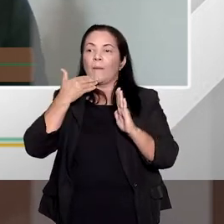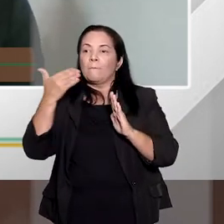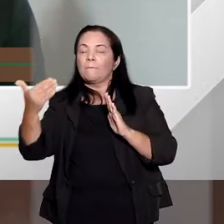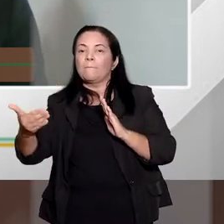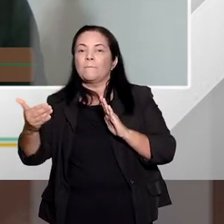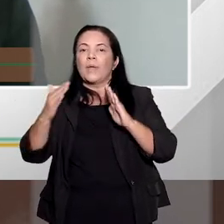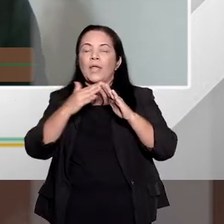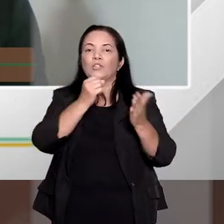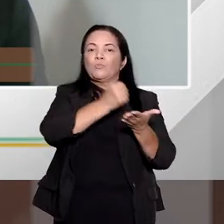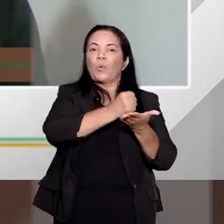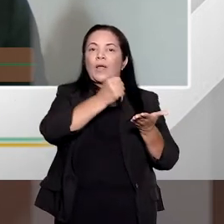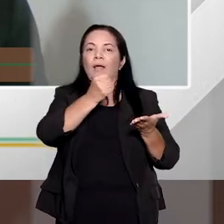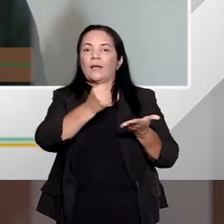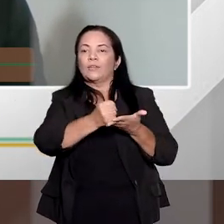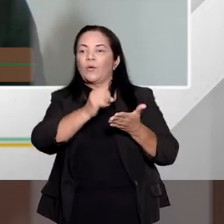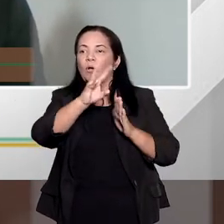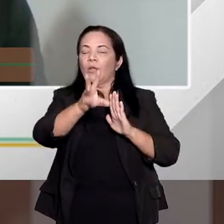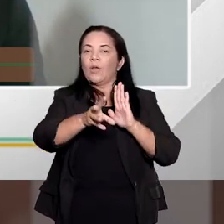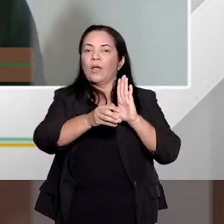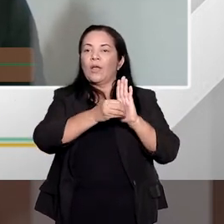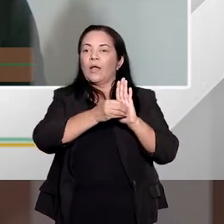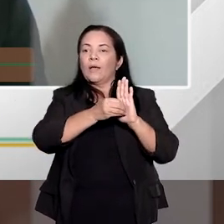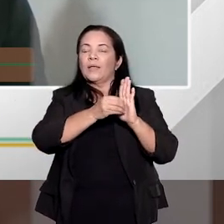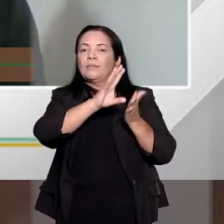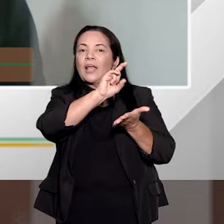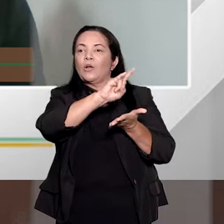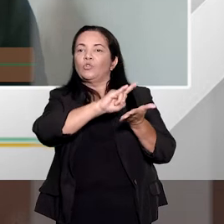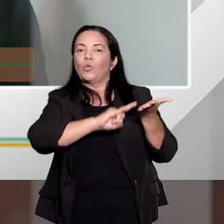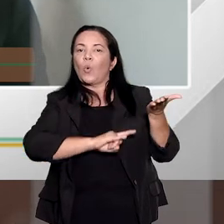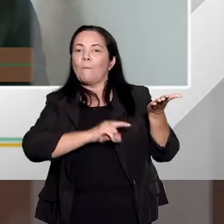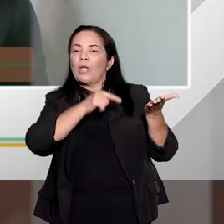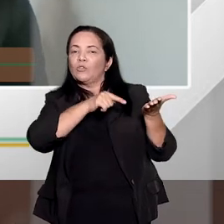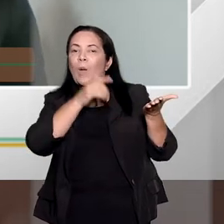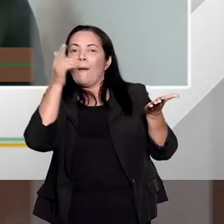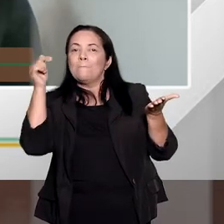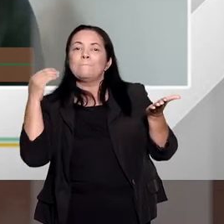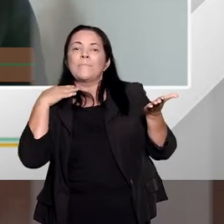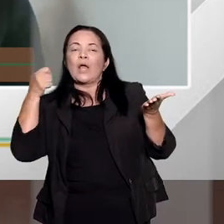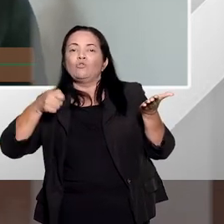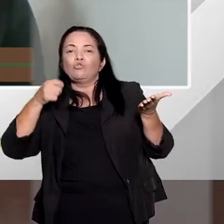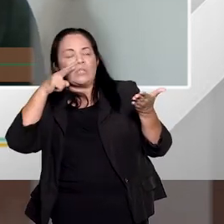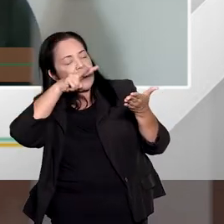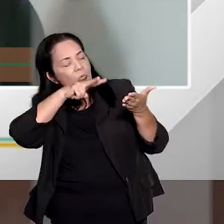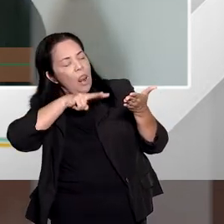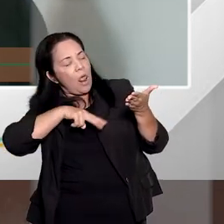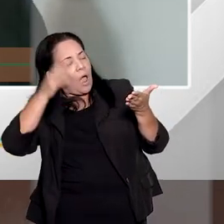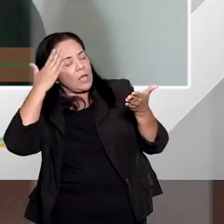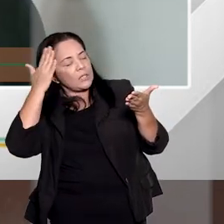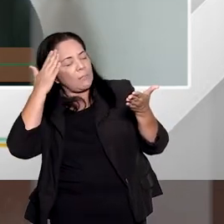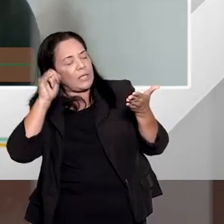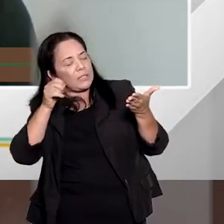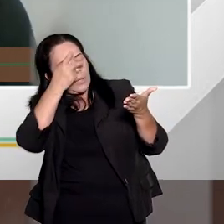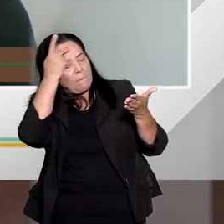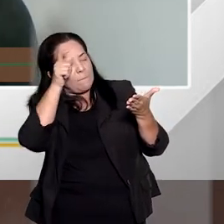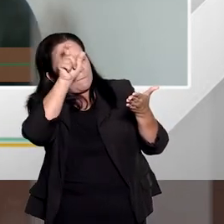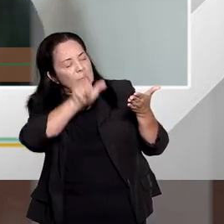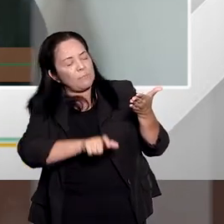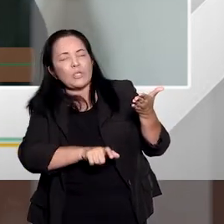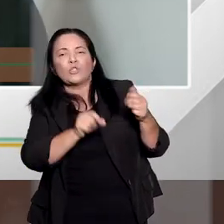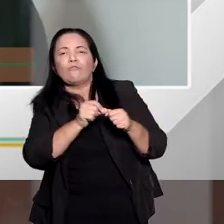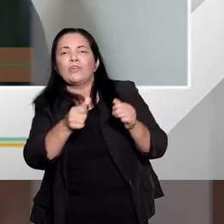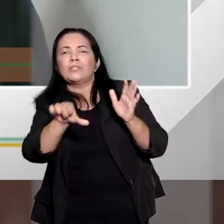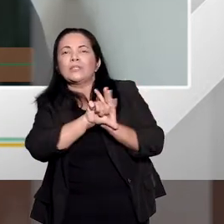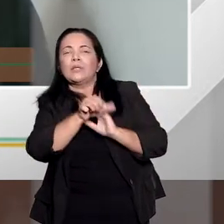cartório certifique, atualize os antecedentes, porque é claro que num processo o Ministério Público, quando oferece denúncia e o Ministério Público tem acesso